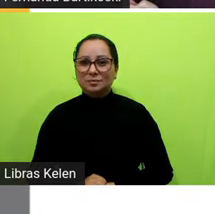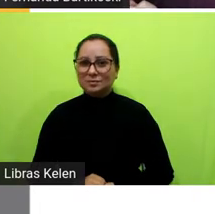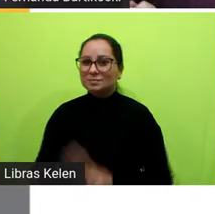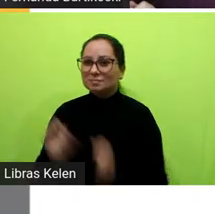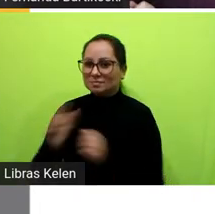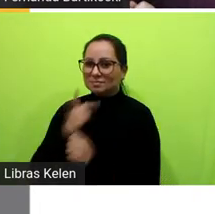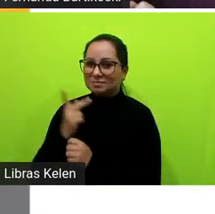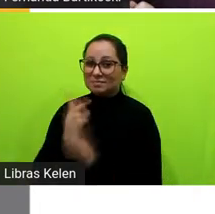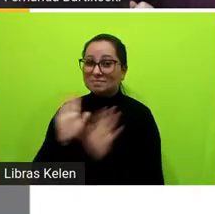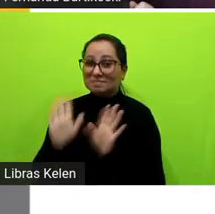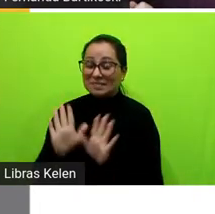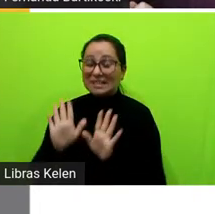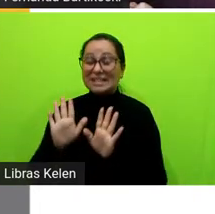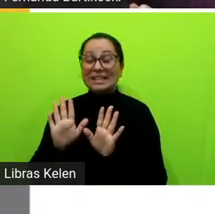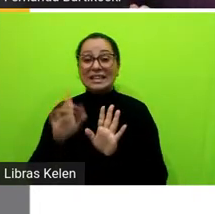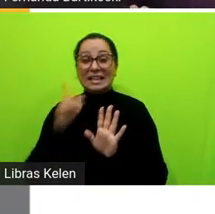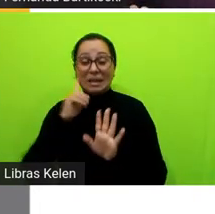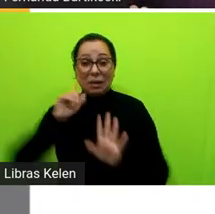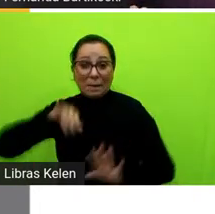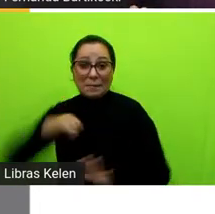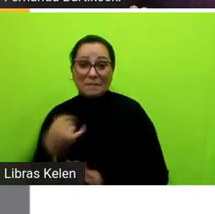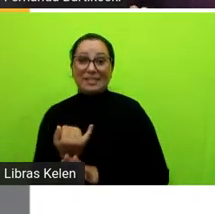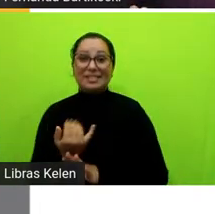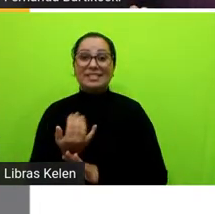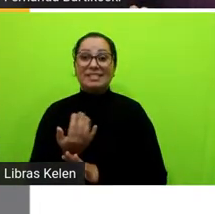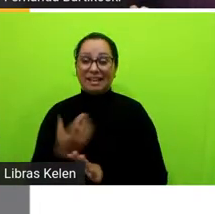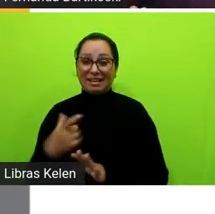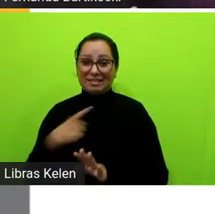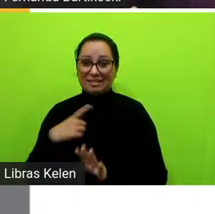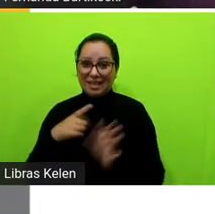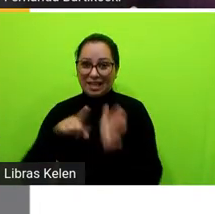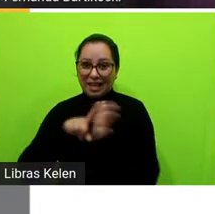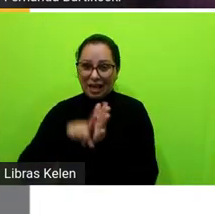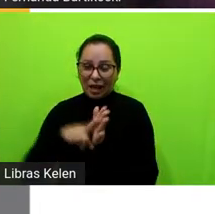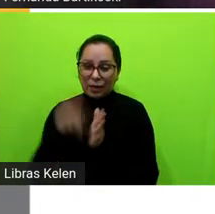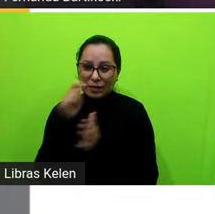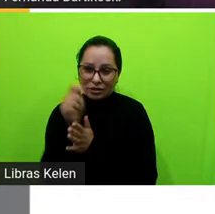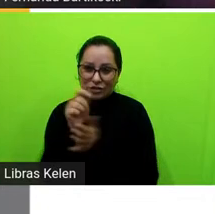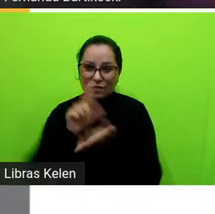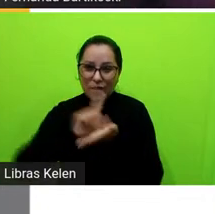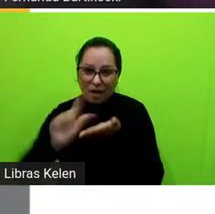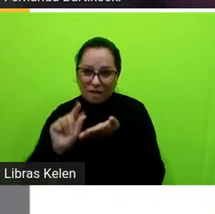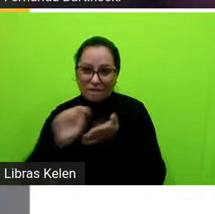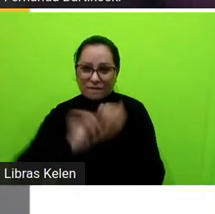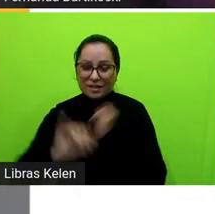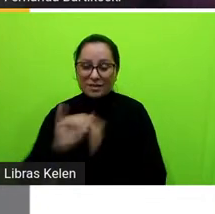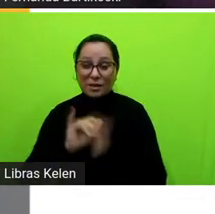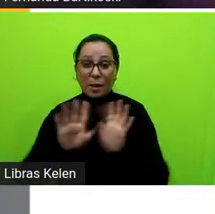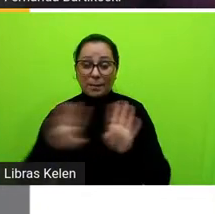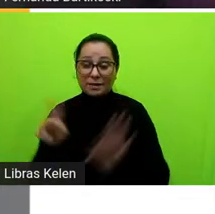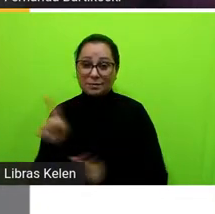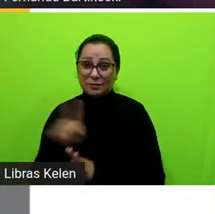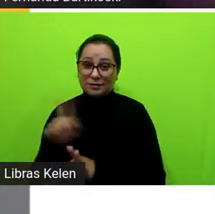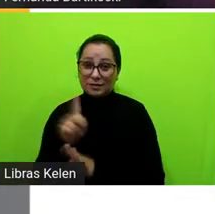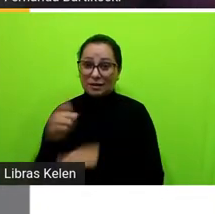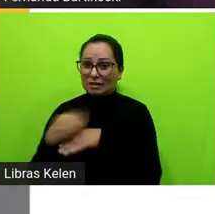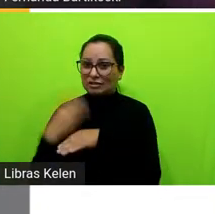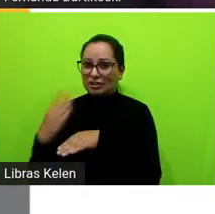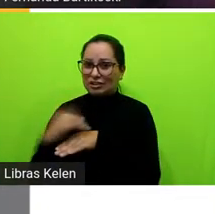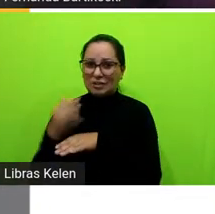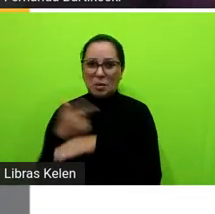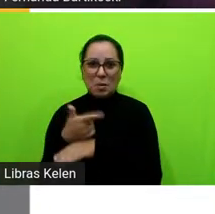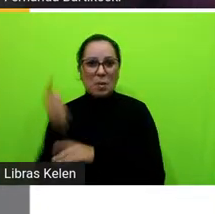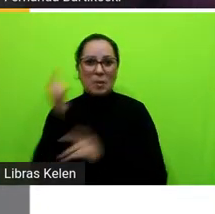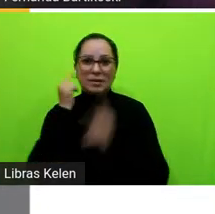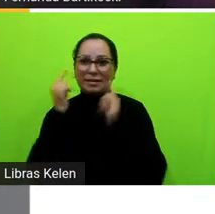eu ia só aproveitar a gente trouxe o detetive virtual mas a professora Jirlene Manganielli já deu várias outras ideias aqui